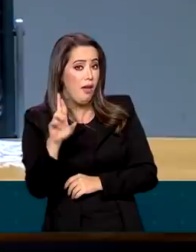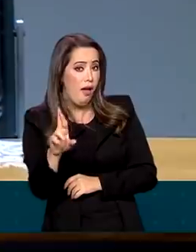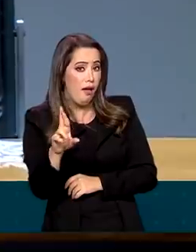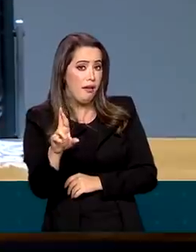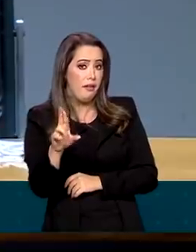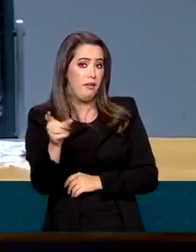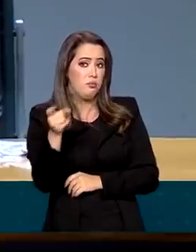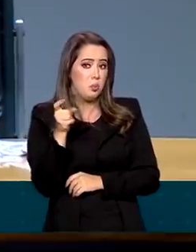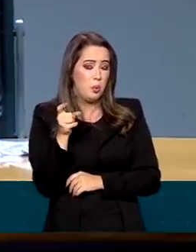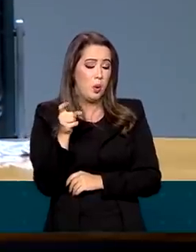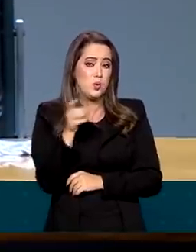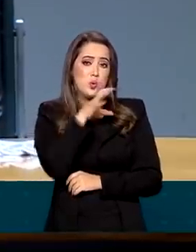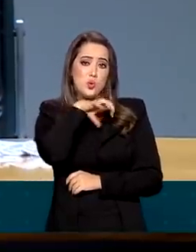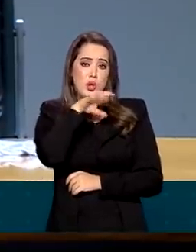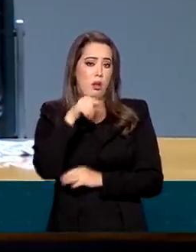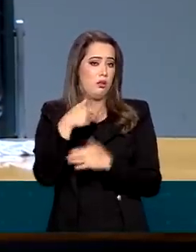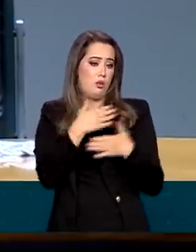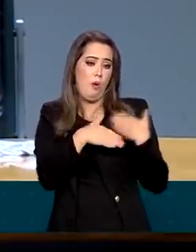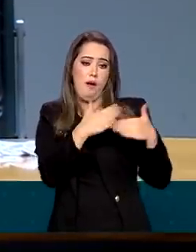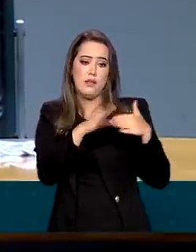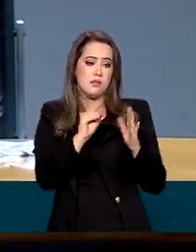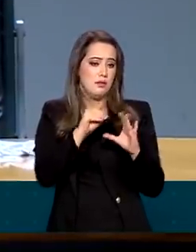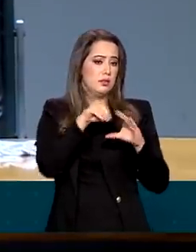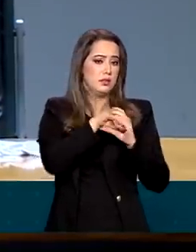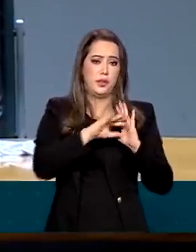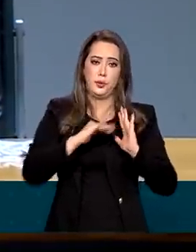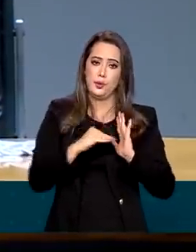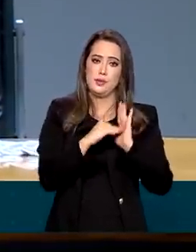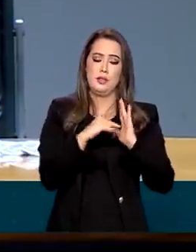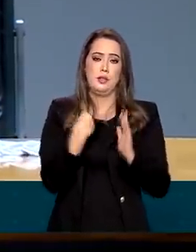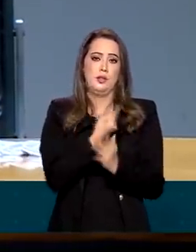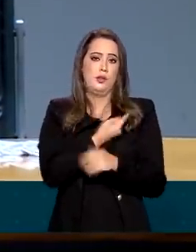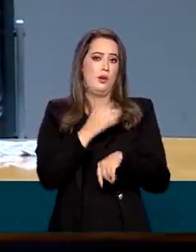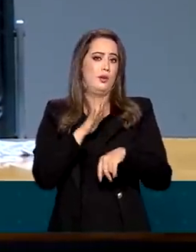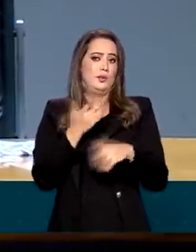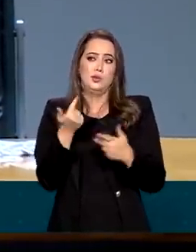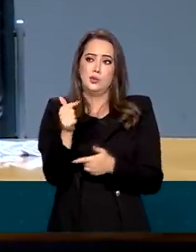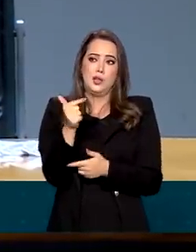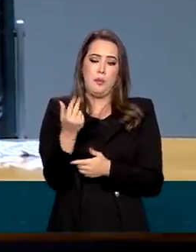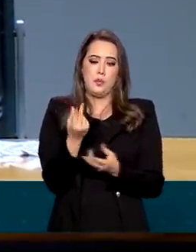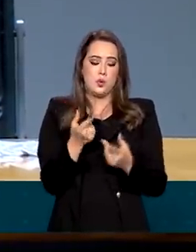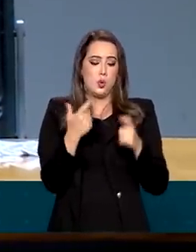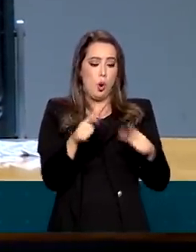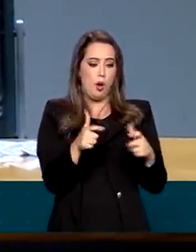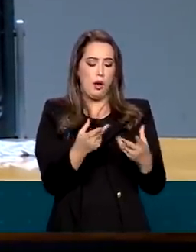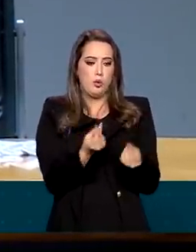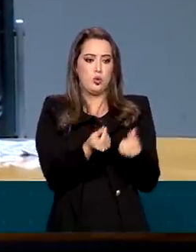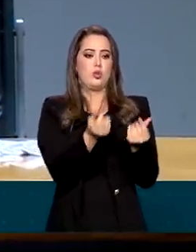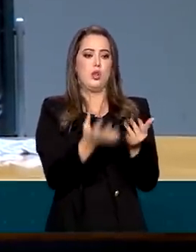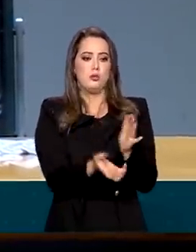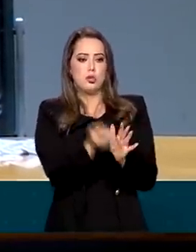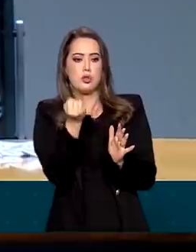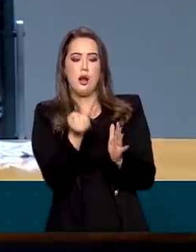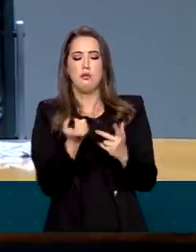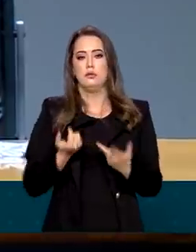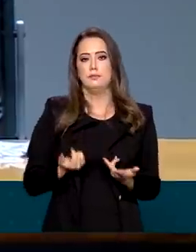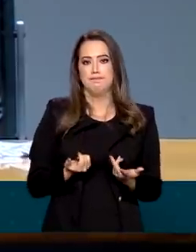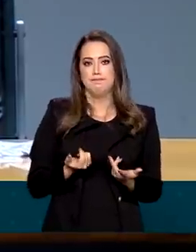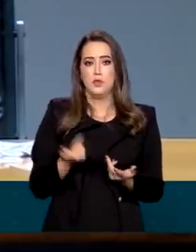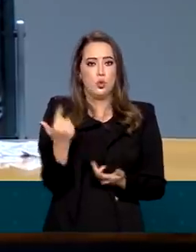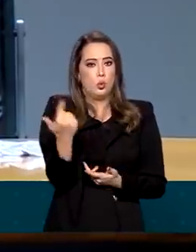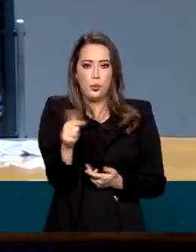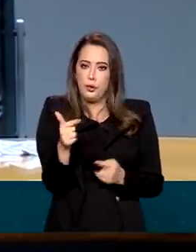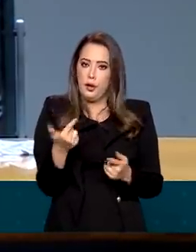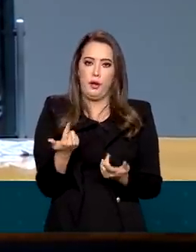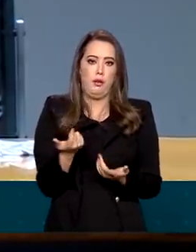foi aprovado na Câmara. Mas, como ele não avançou no Senado, nós perdemos a fonte. Nós perdemos a fonte. Nós não tínhamos o dinheiro